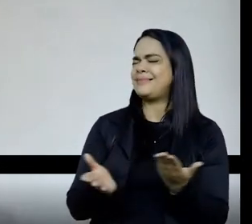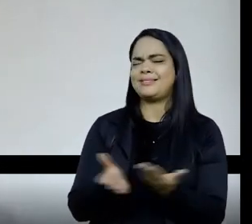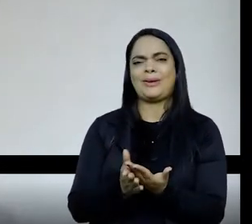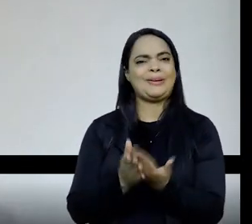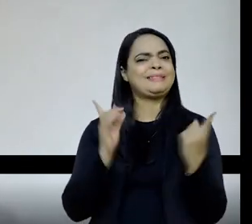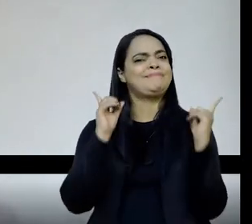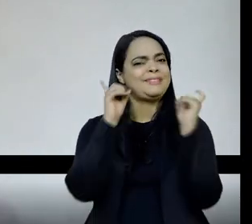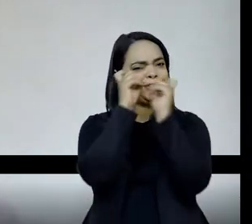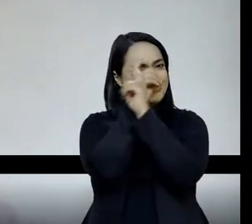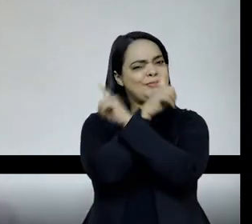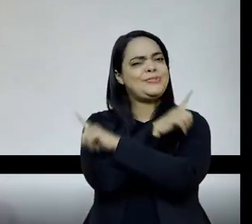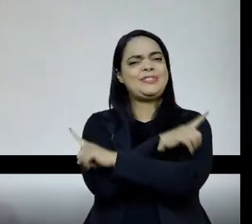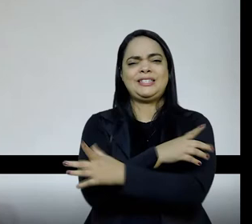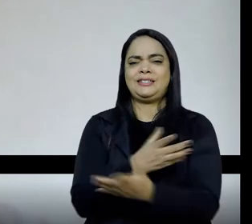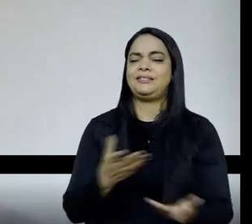tranquilo, né?